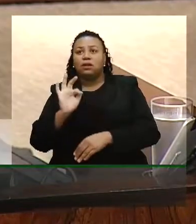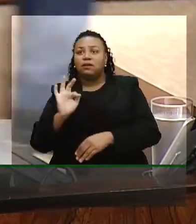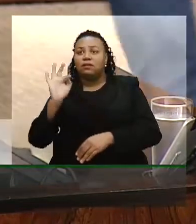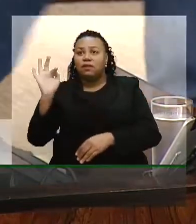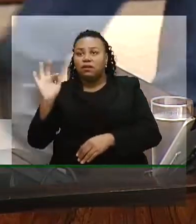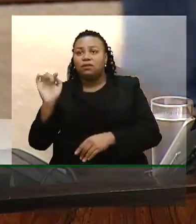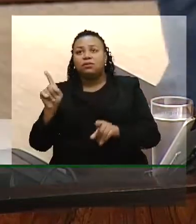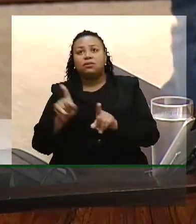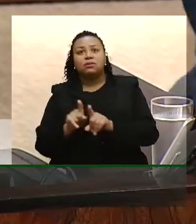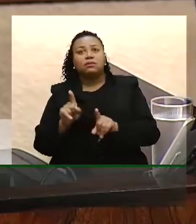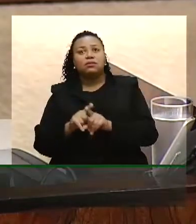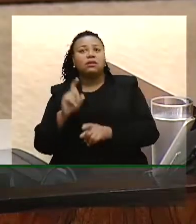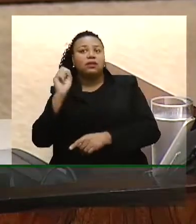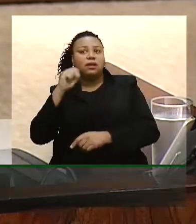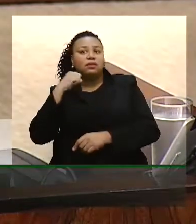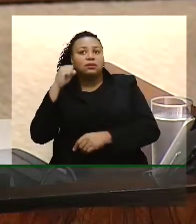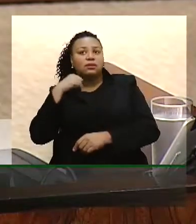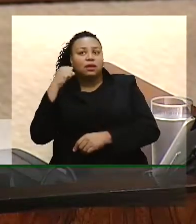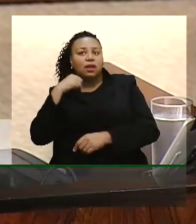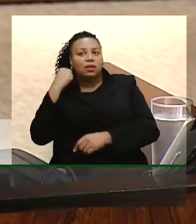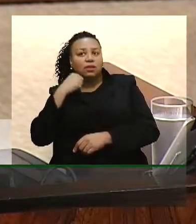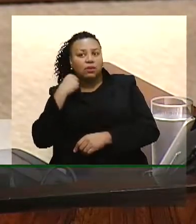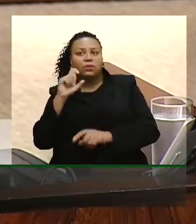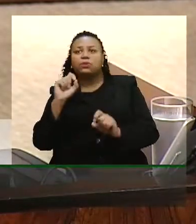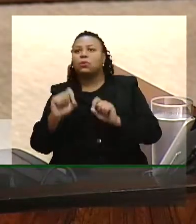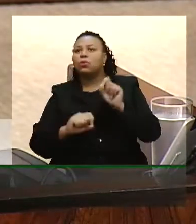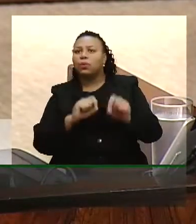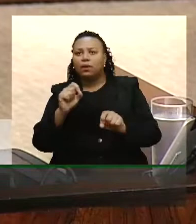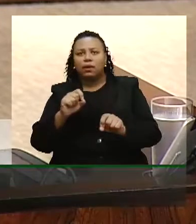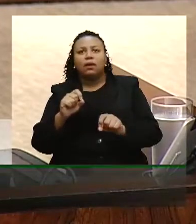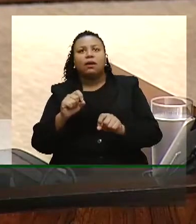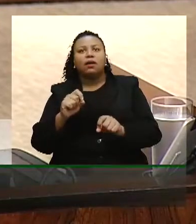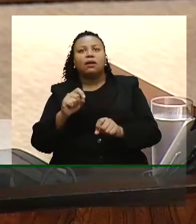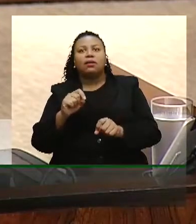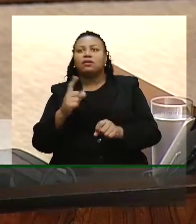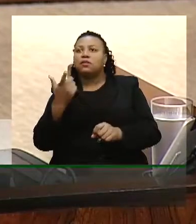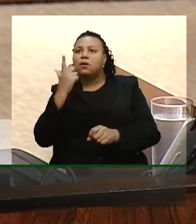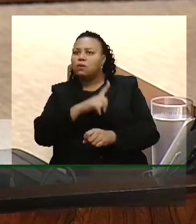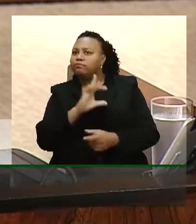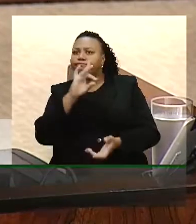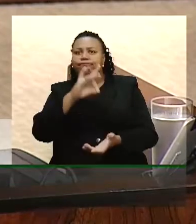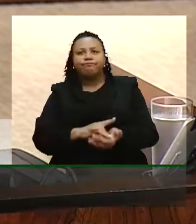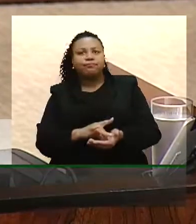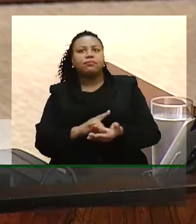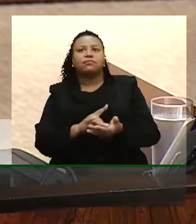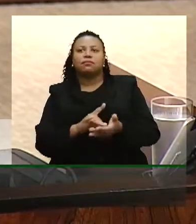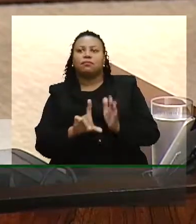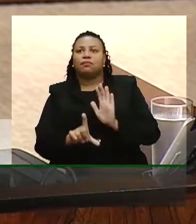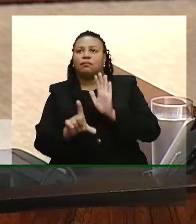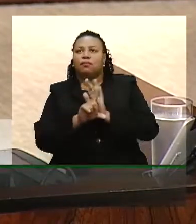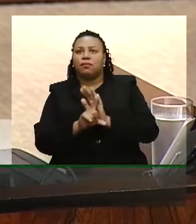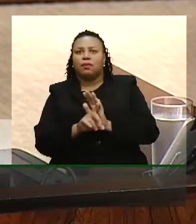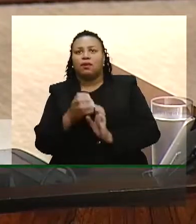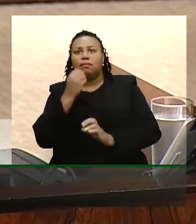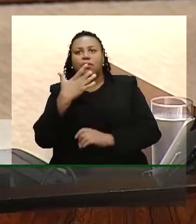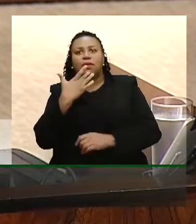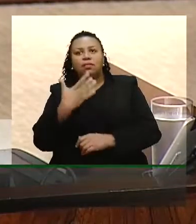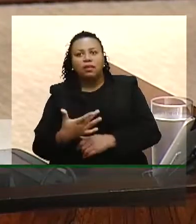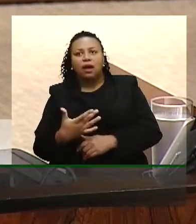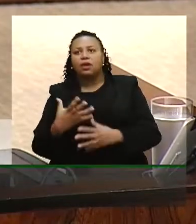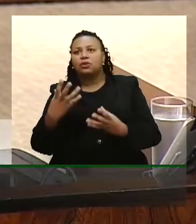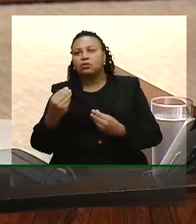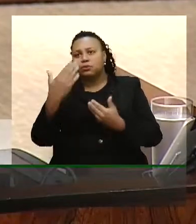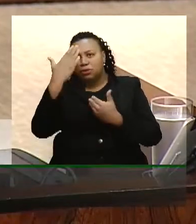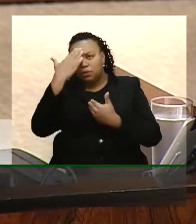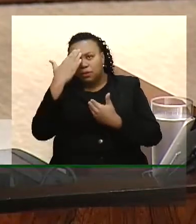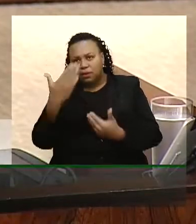e do Senado no sentido de que ela não entre em vigor. Boa tarde e muito